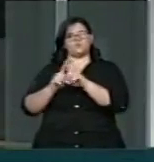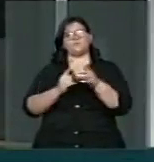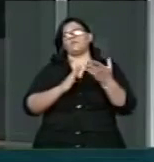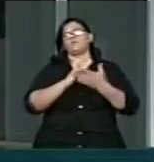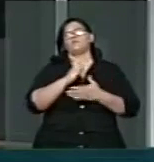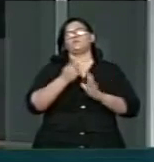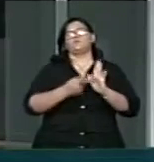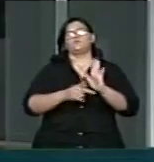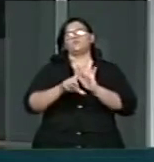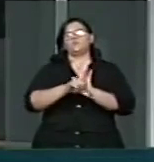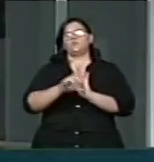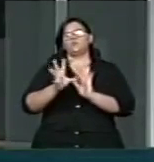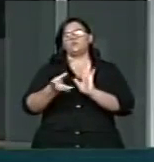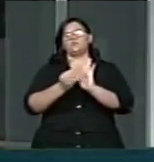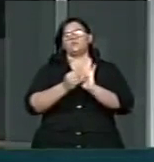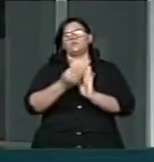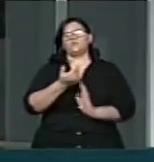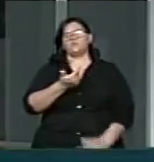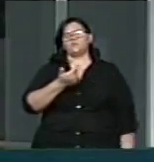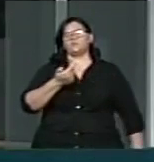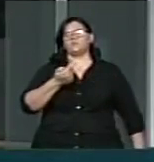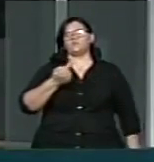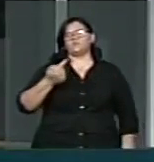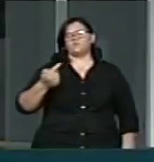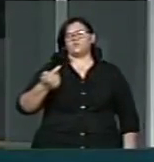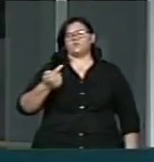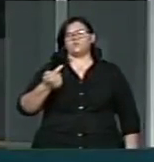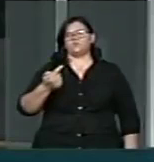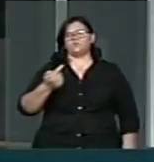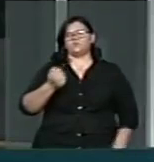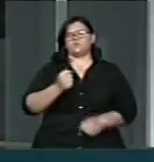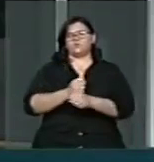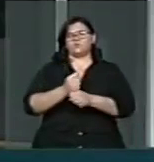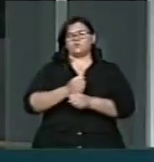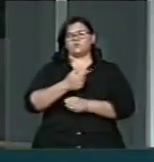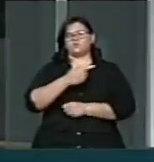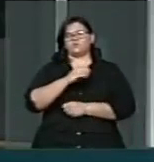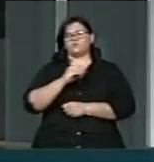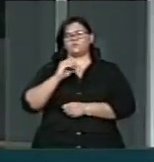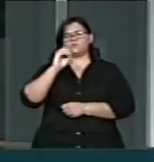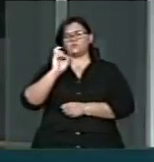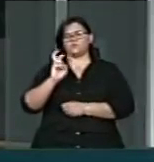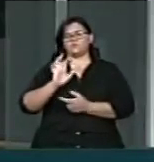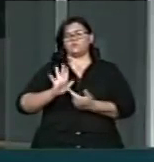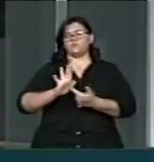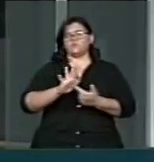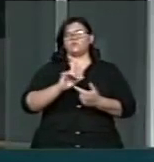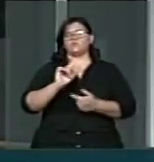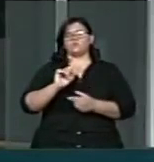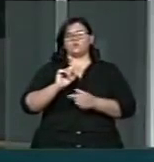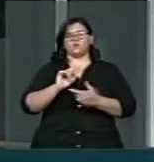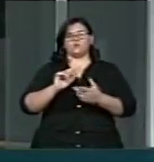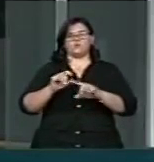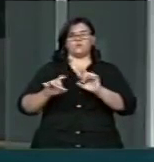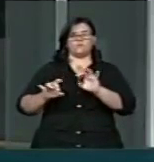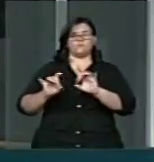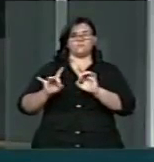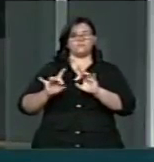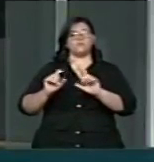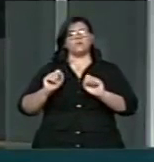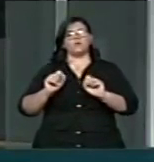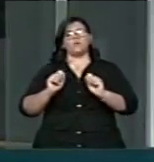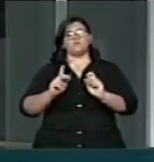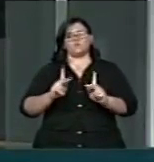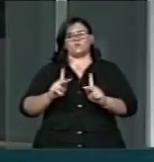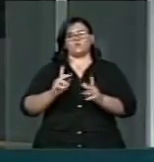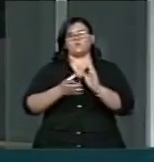Projeto de Lei Cumprimentar 277, de 2005, que estabelece critérios para concessão de aposentadoria aos insegurados